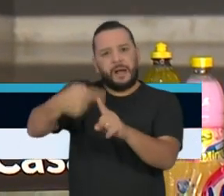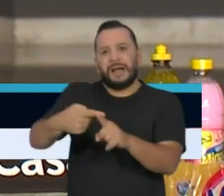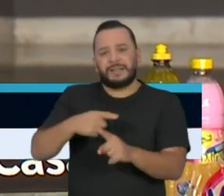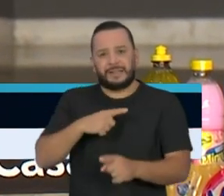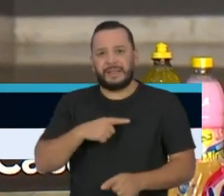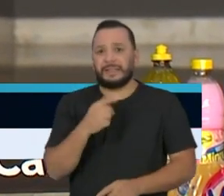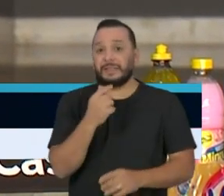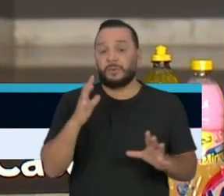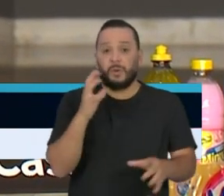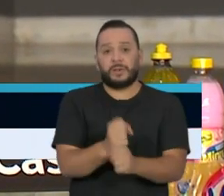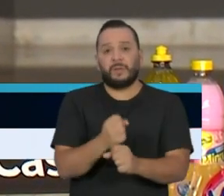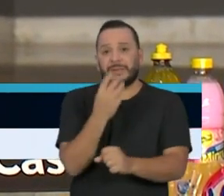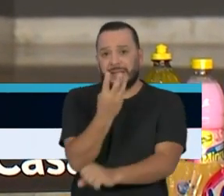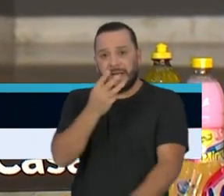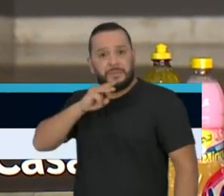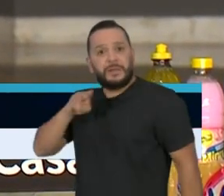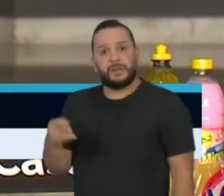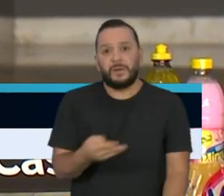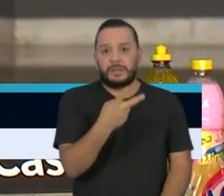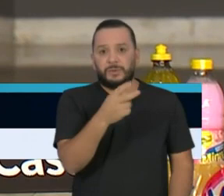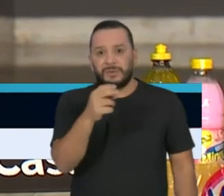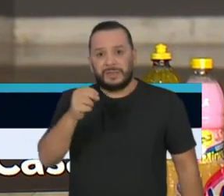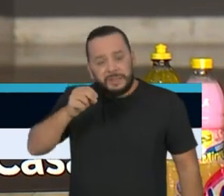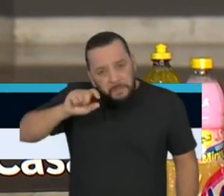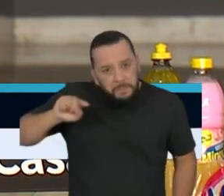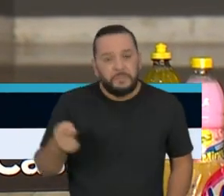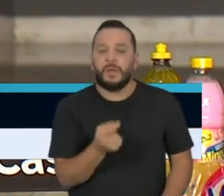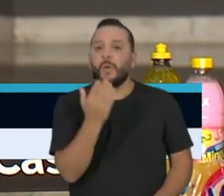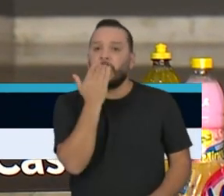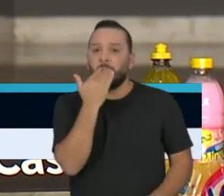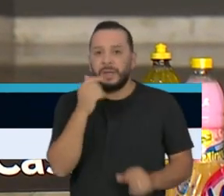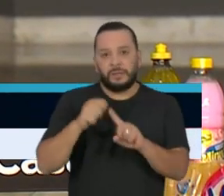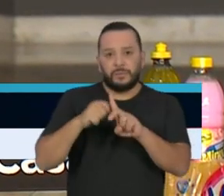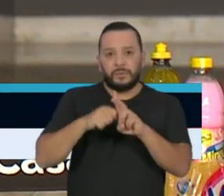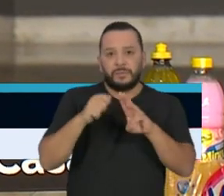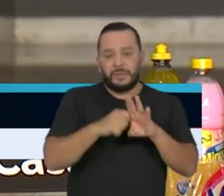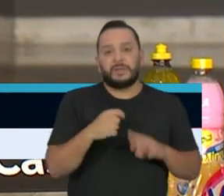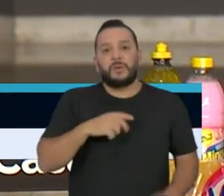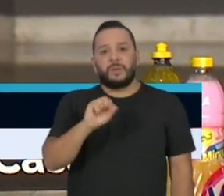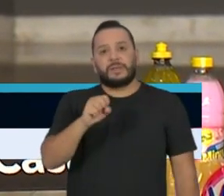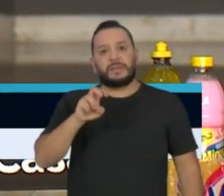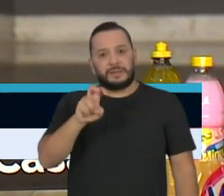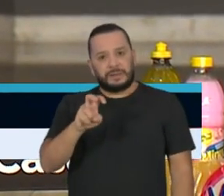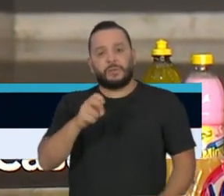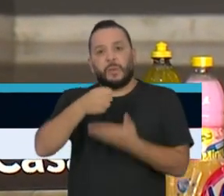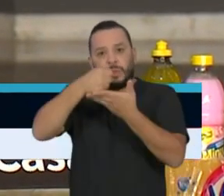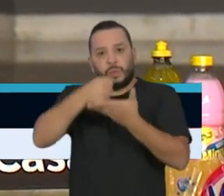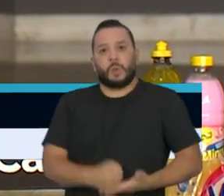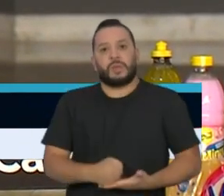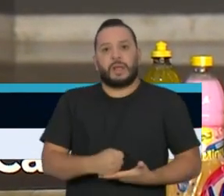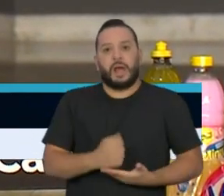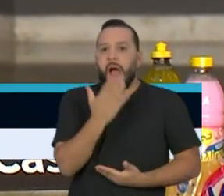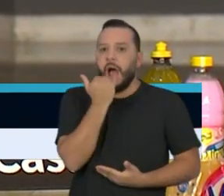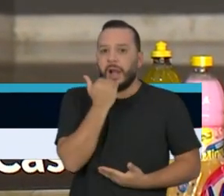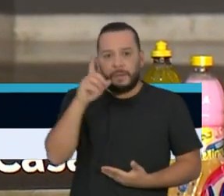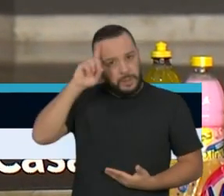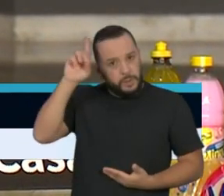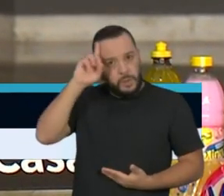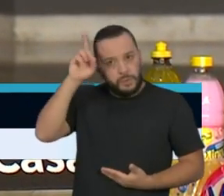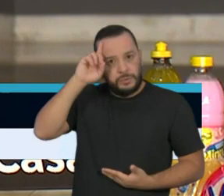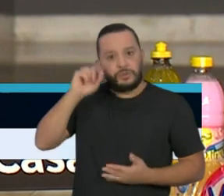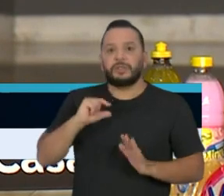e 200 mil refeições por mês. São 85 toneladas de alimentos por dia,